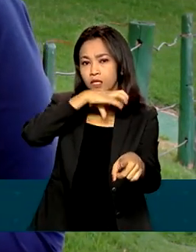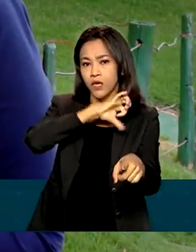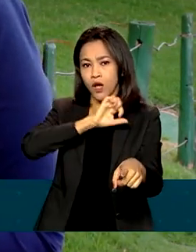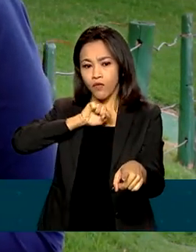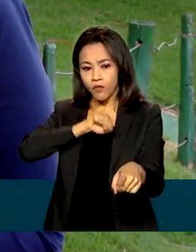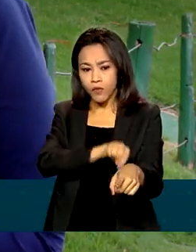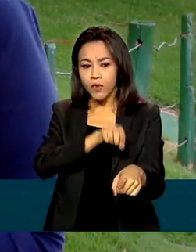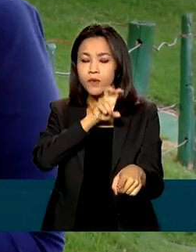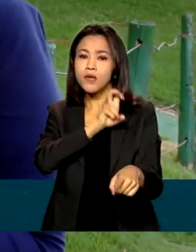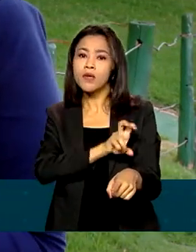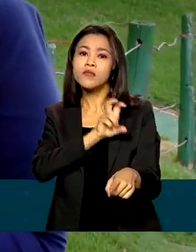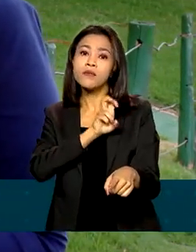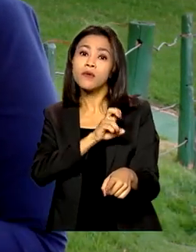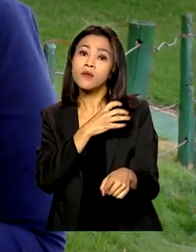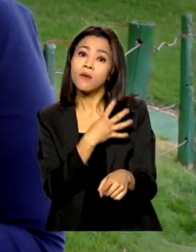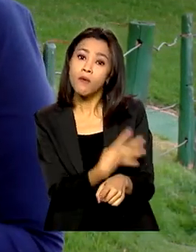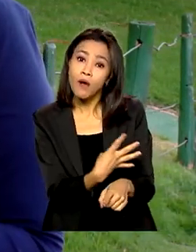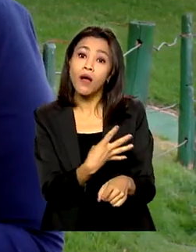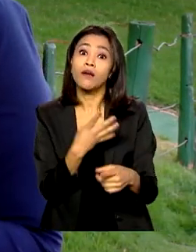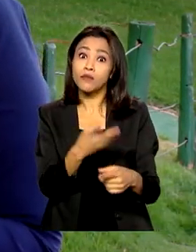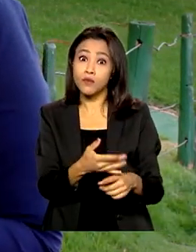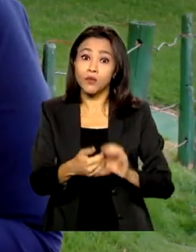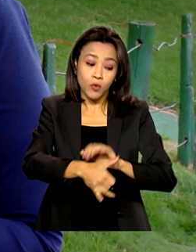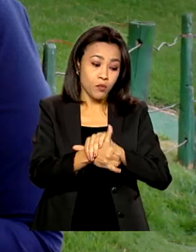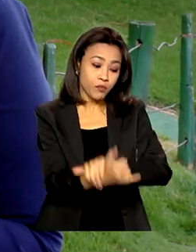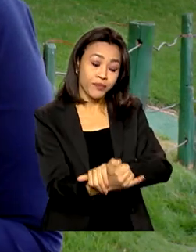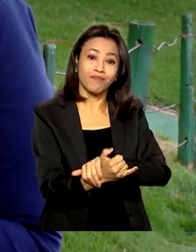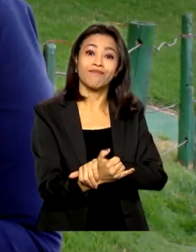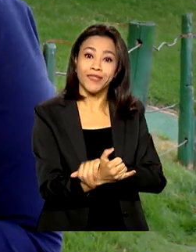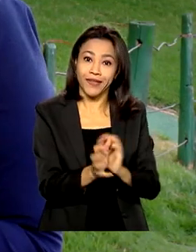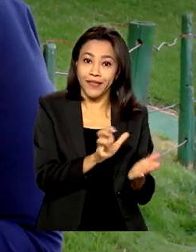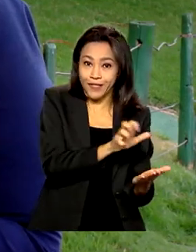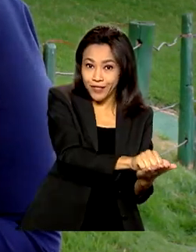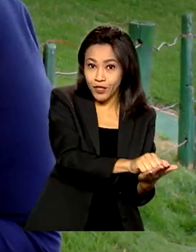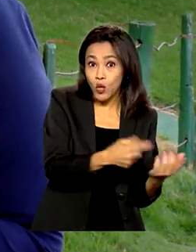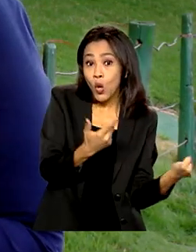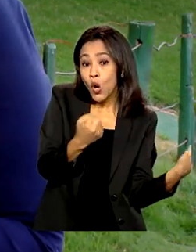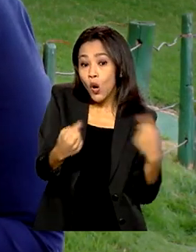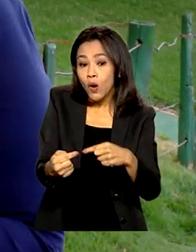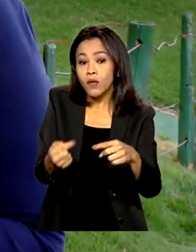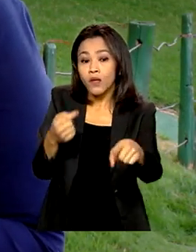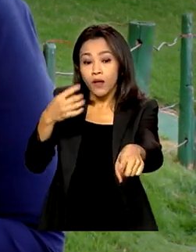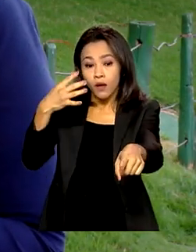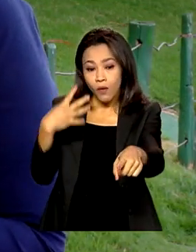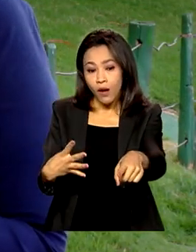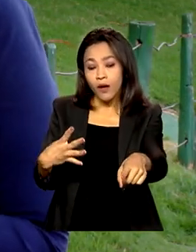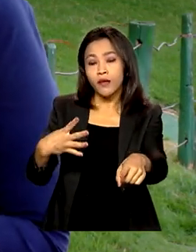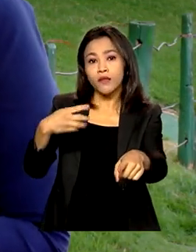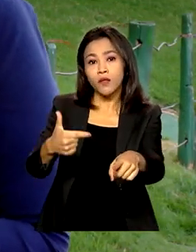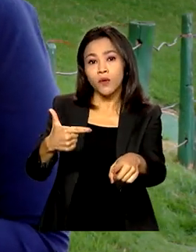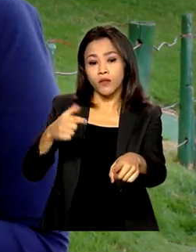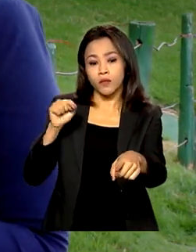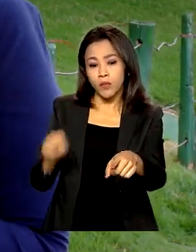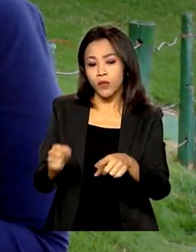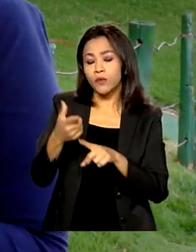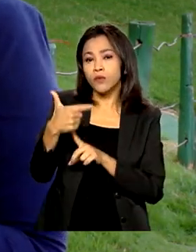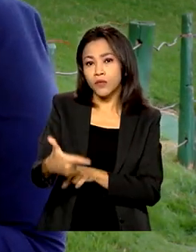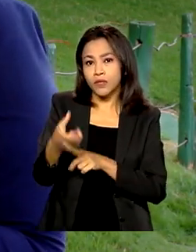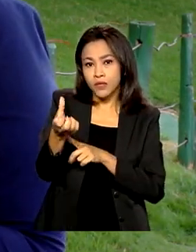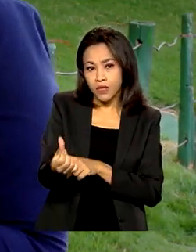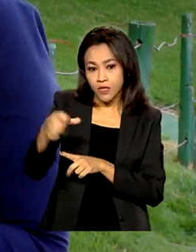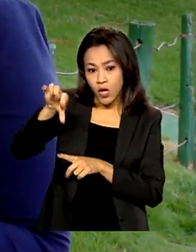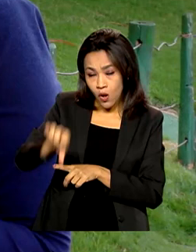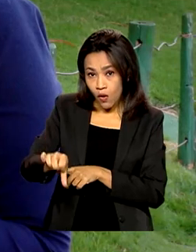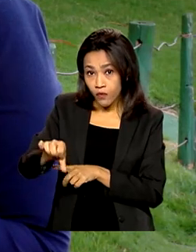.554 homicídios dolosos, contra 42.269